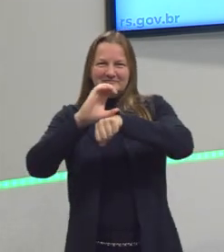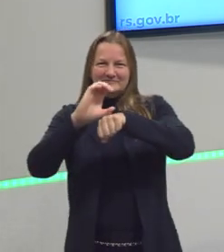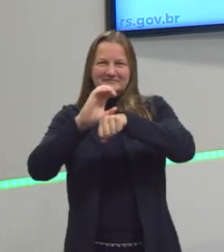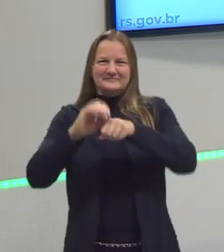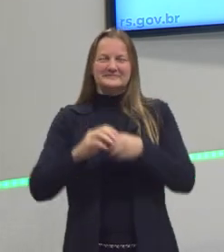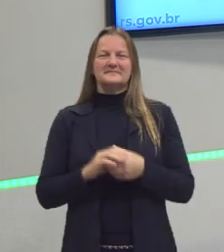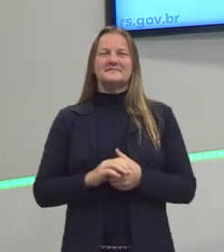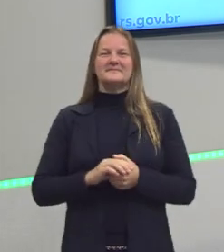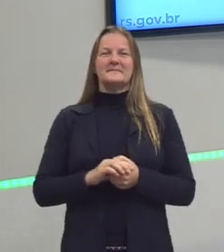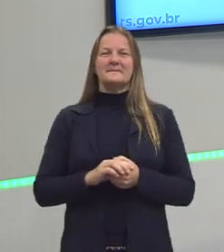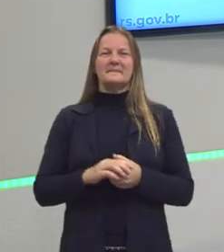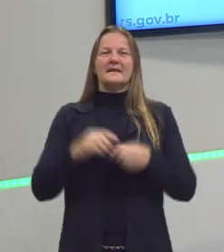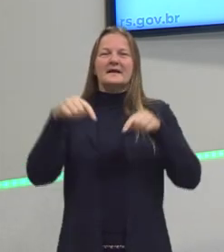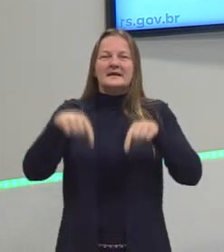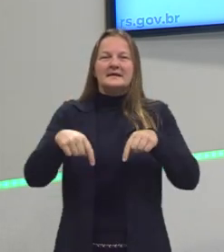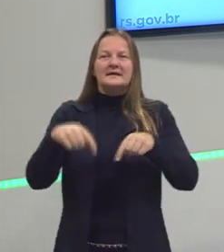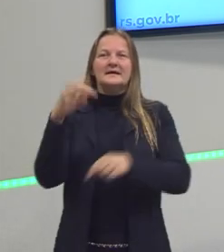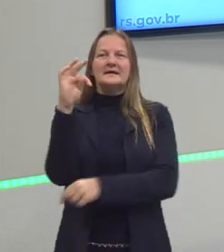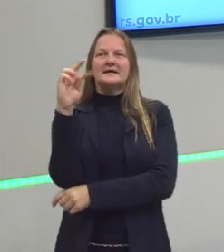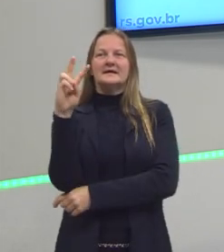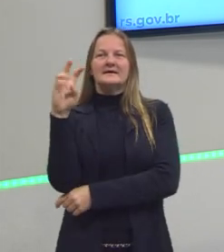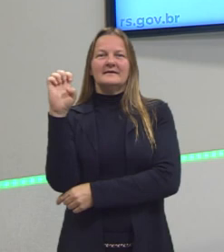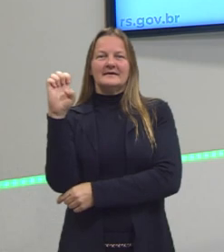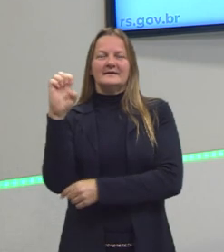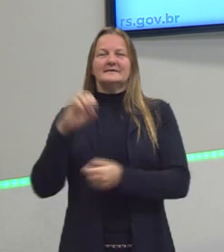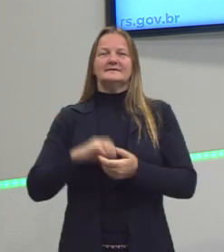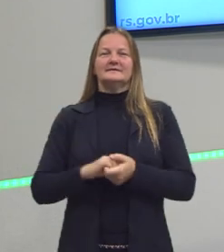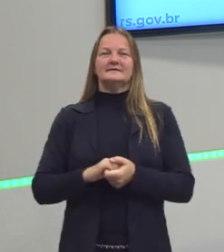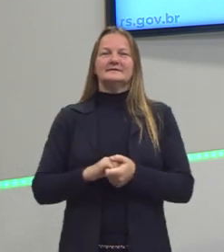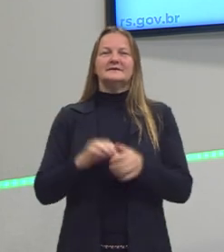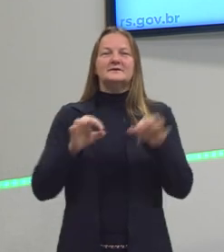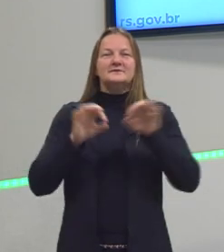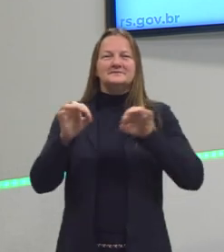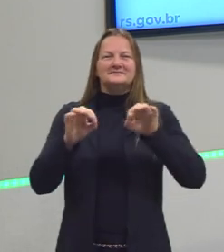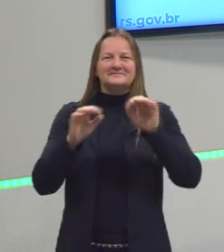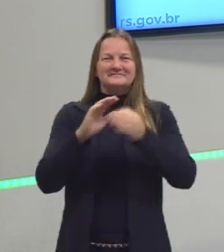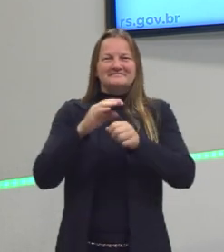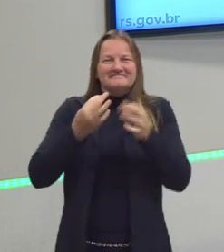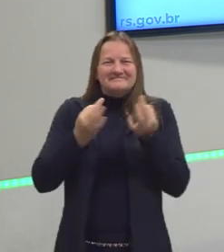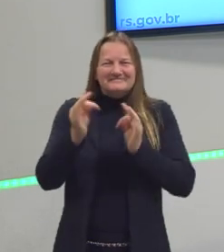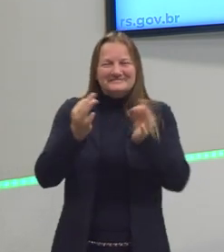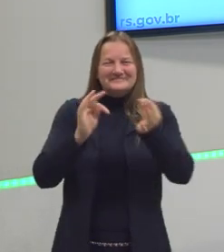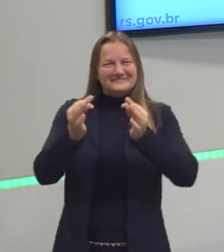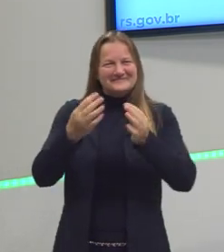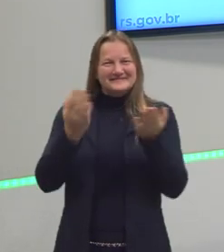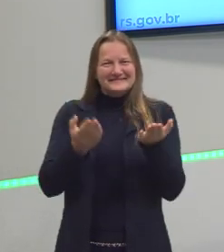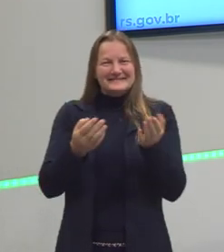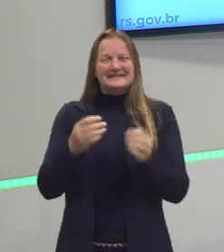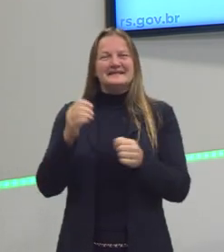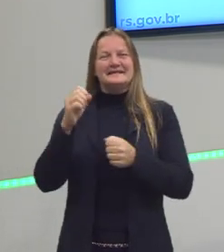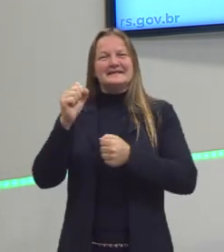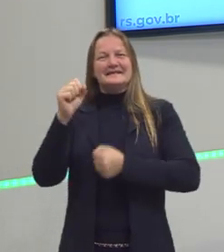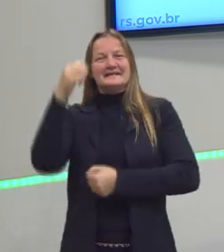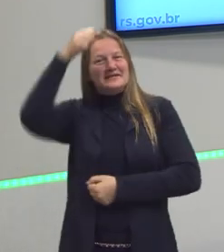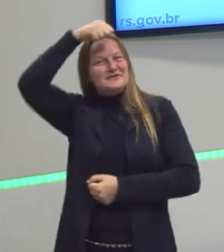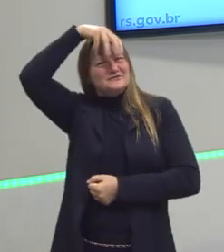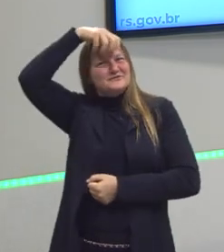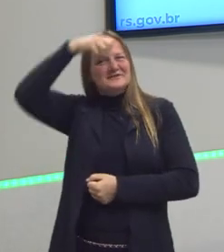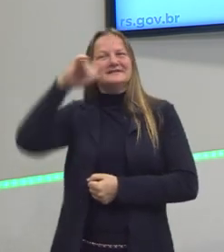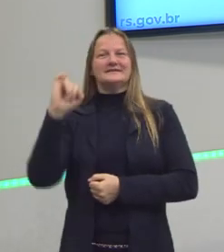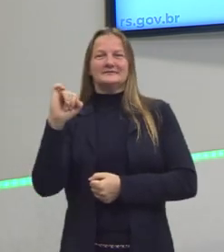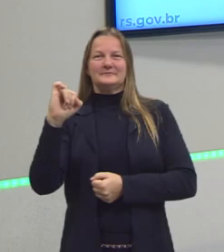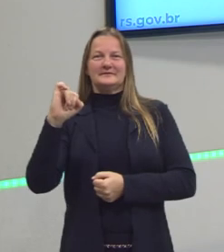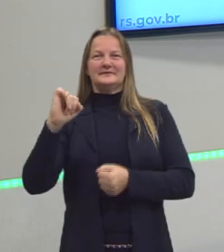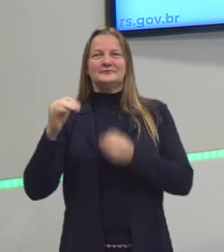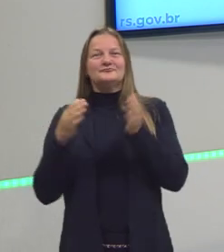estúdio da TVE, várias pessoas que fazem a parte técnica e também a Suzana e a Lucy Meia que aparecem